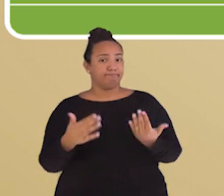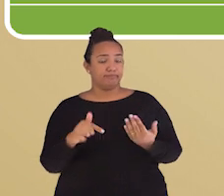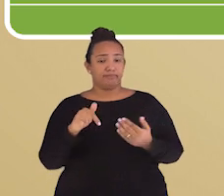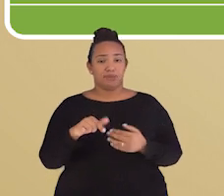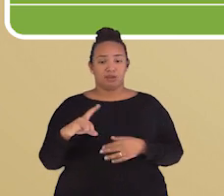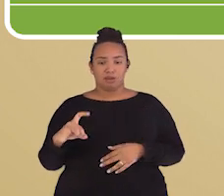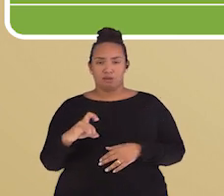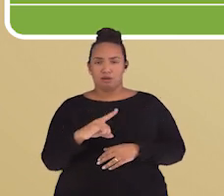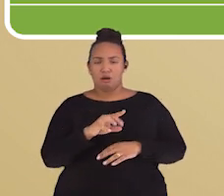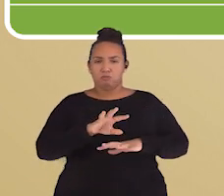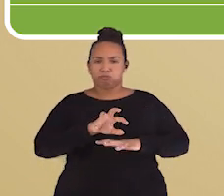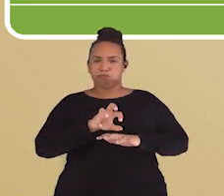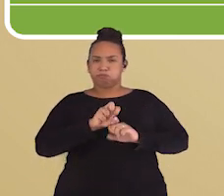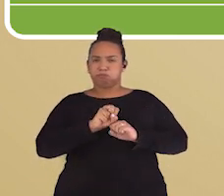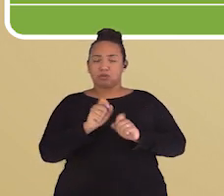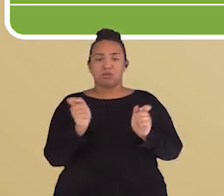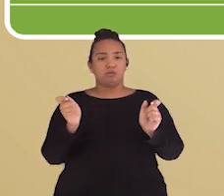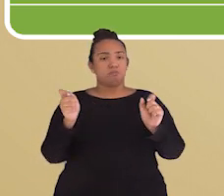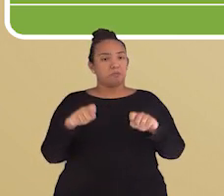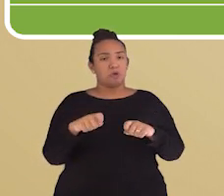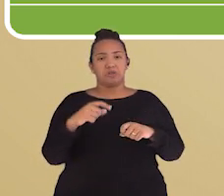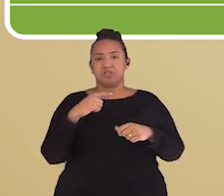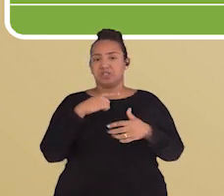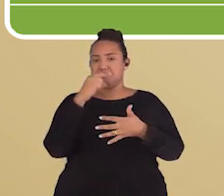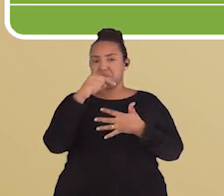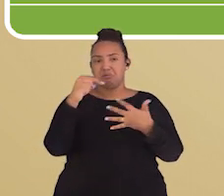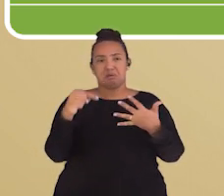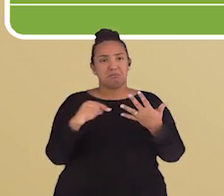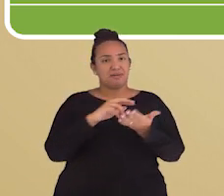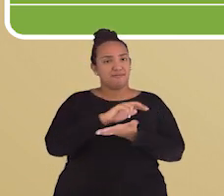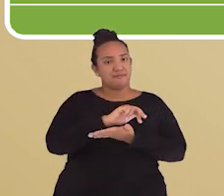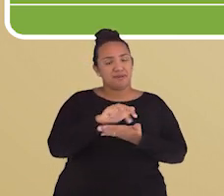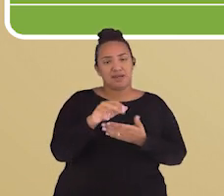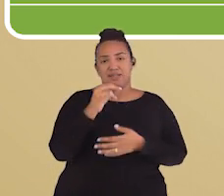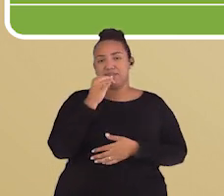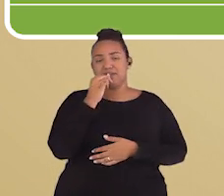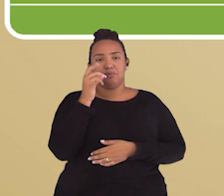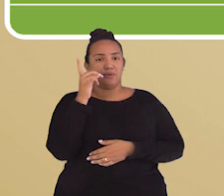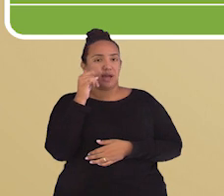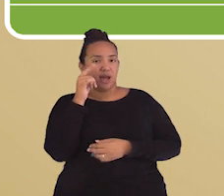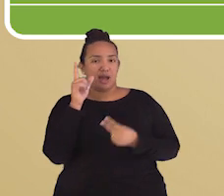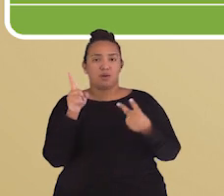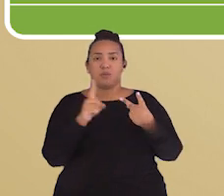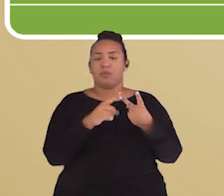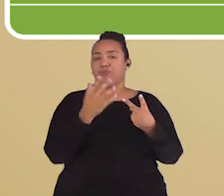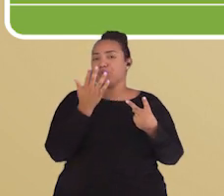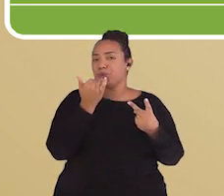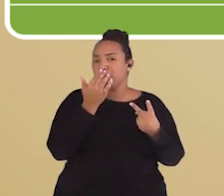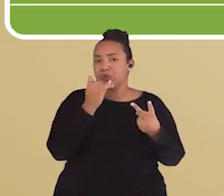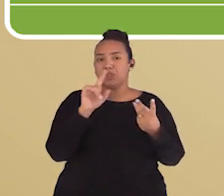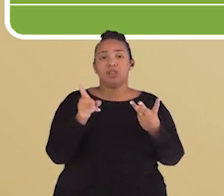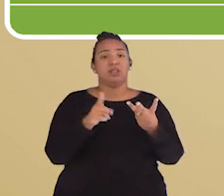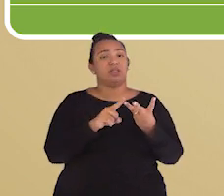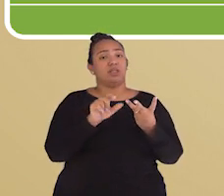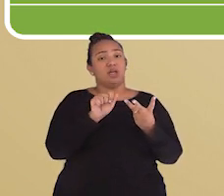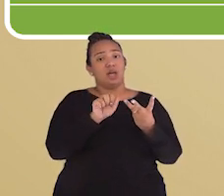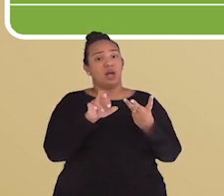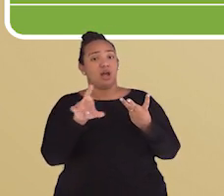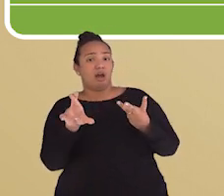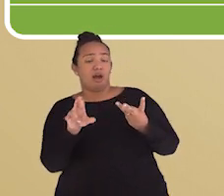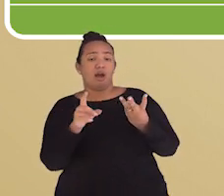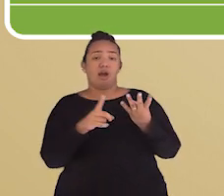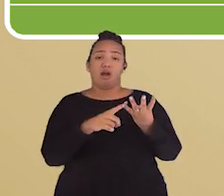bacteriana pode acontecer de várias formas, como por água ou alimento contaminado e até mesmo pelo ar,